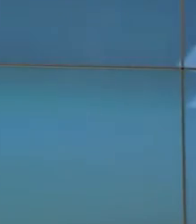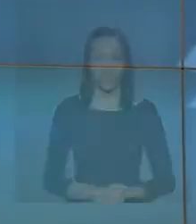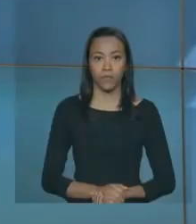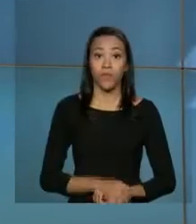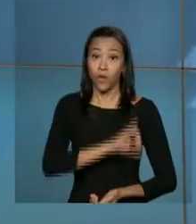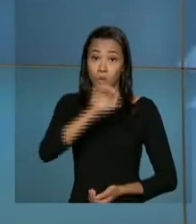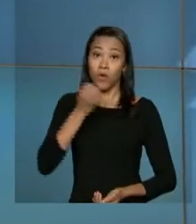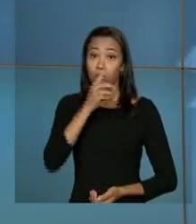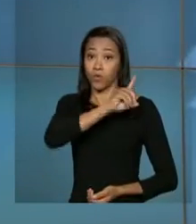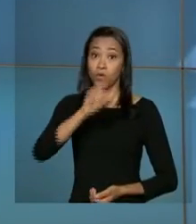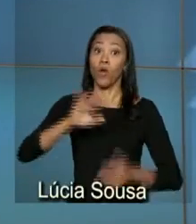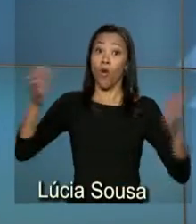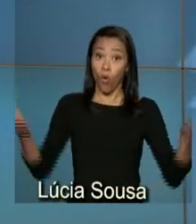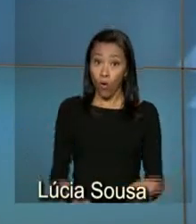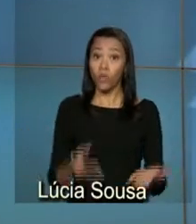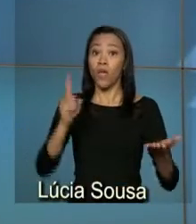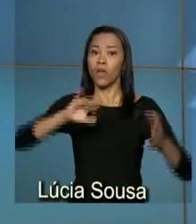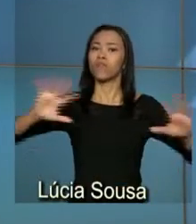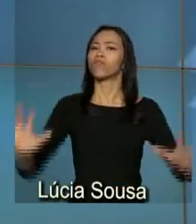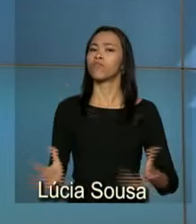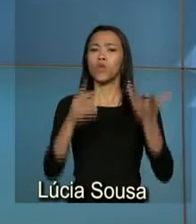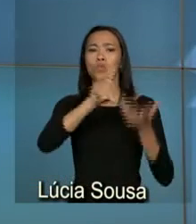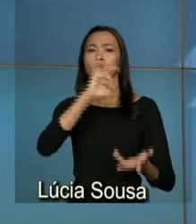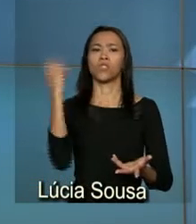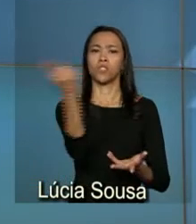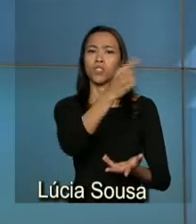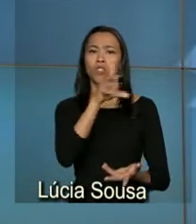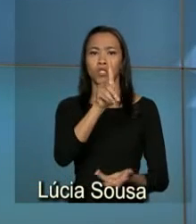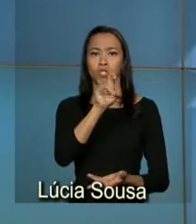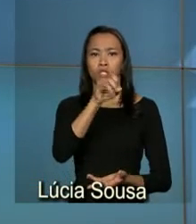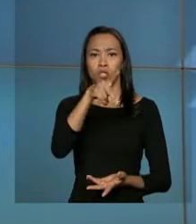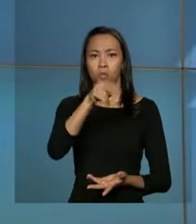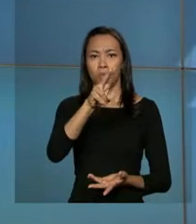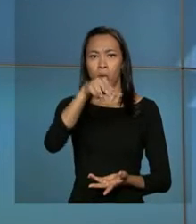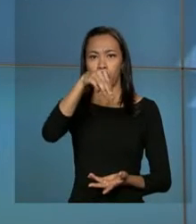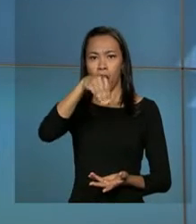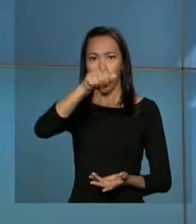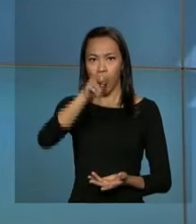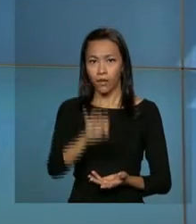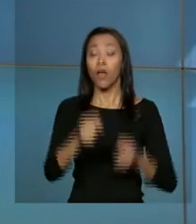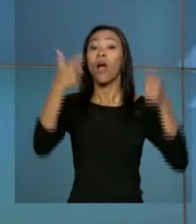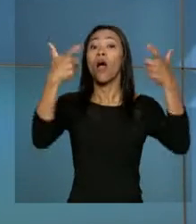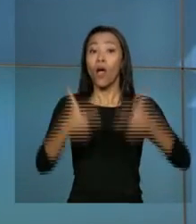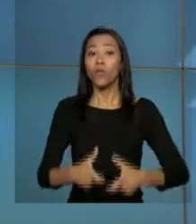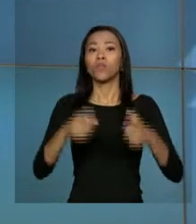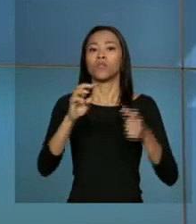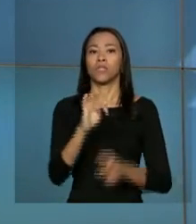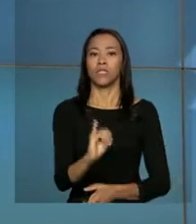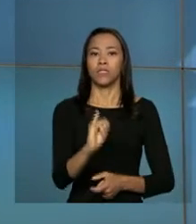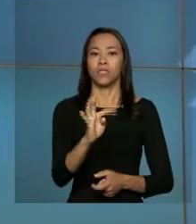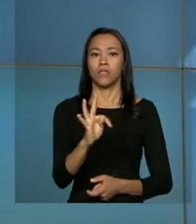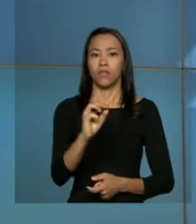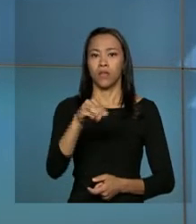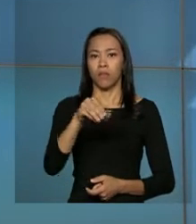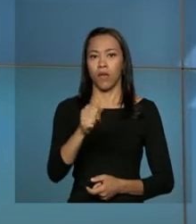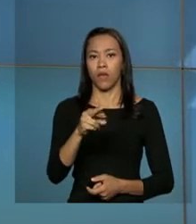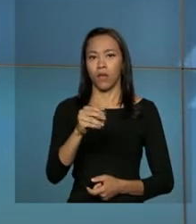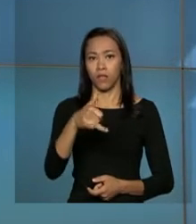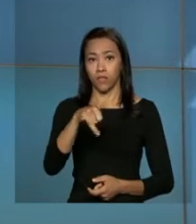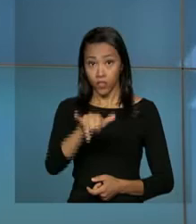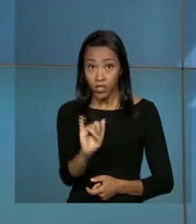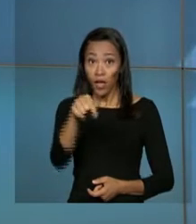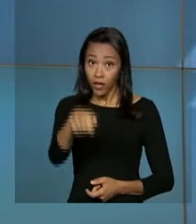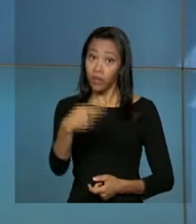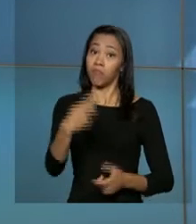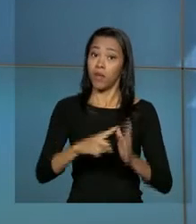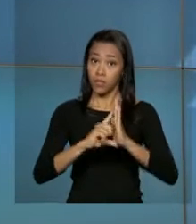Olá, bom dia. Hoje será comemorado o dia do diplomata em um evento no Palácio do Itamaraty aqui em Brasília. A cerimônia